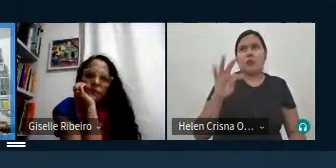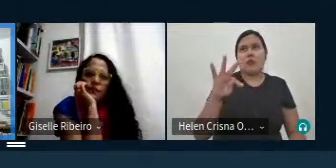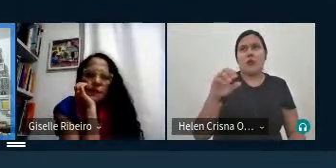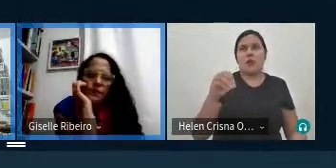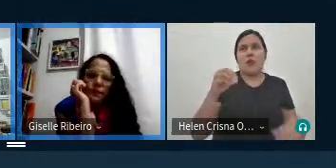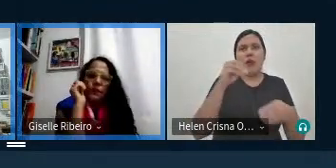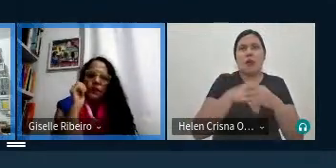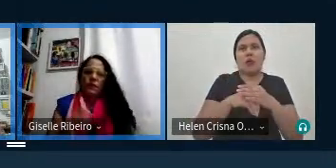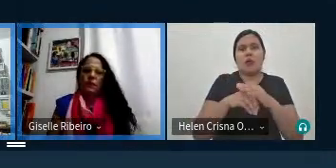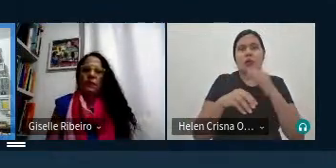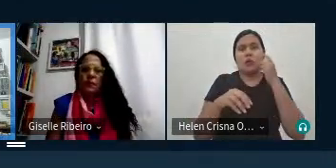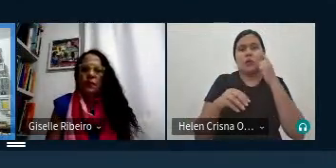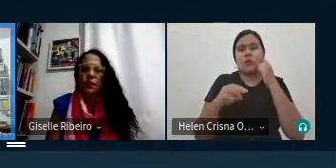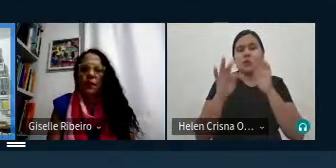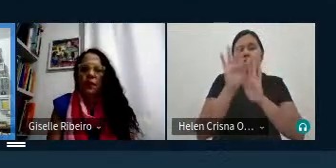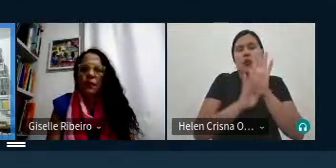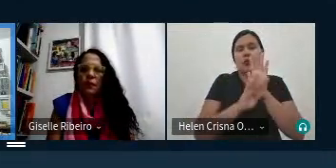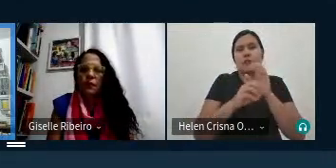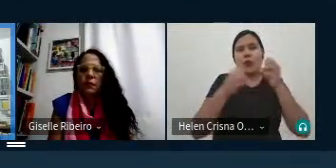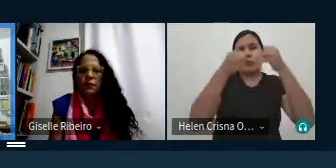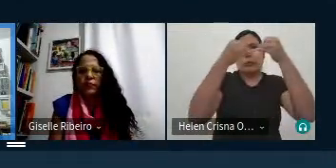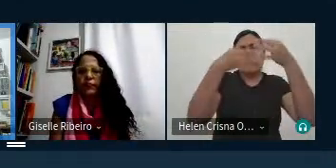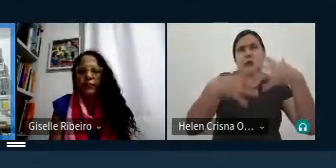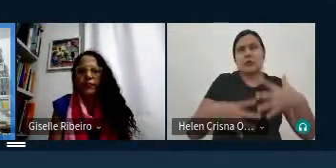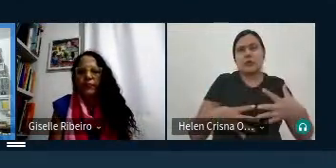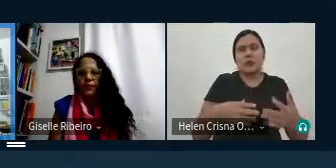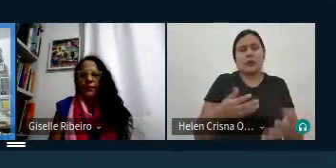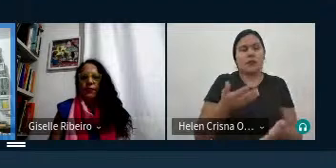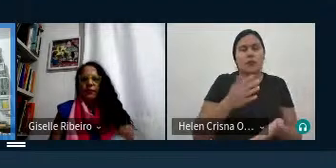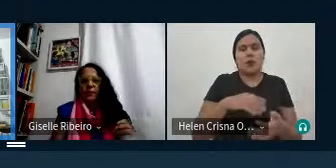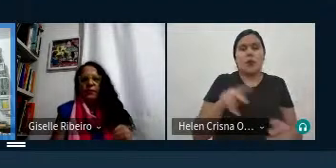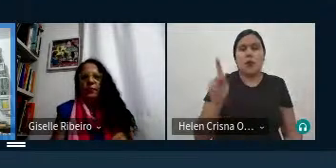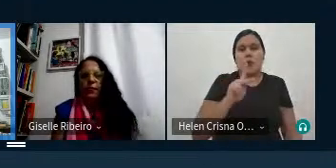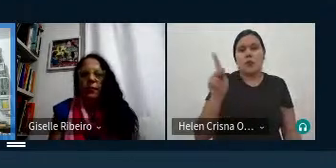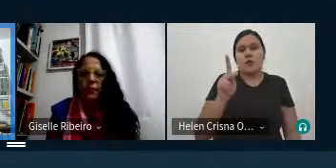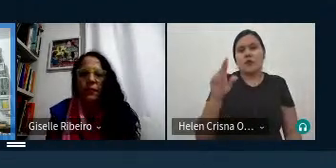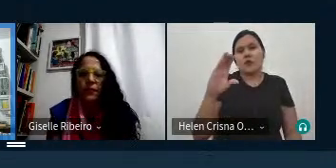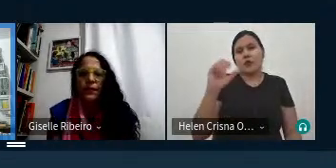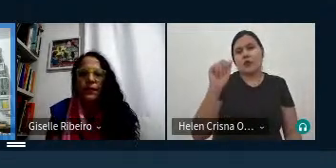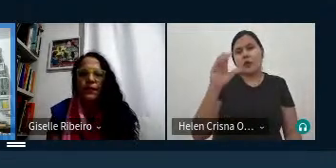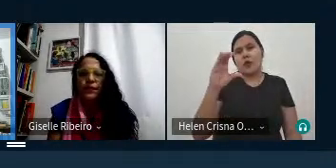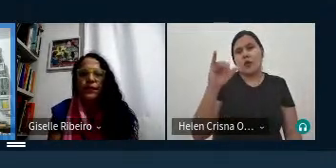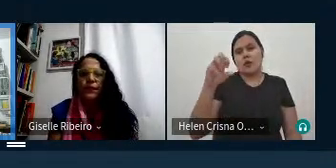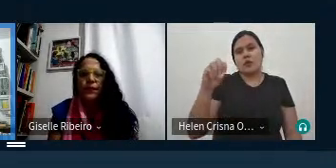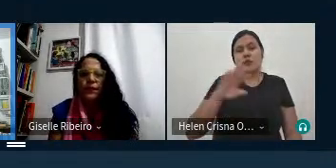dentro do texto eu não gosto desse tipo de tradução eu estou falando mas